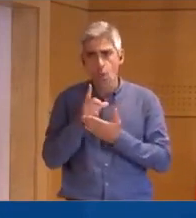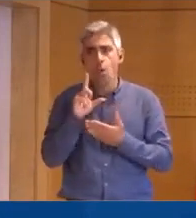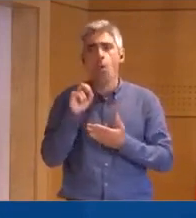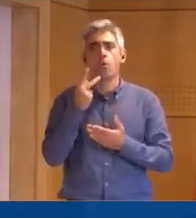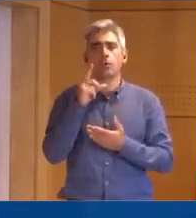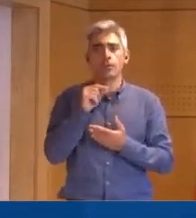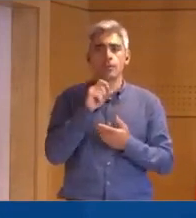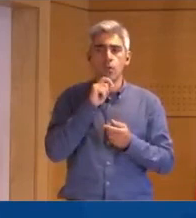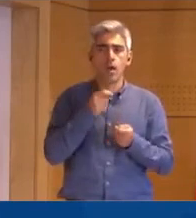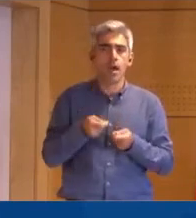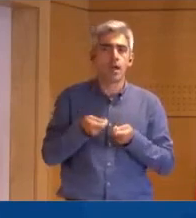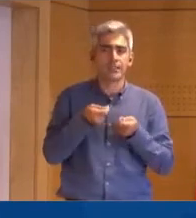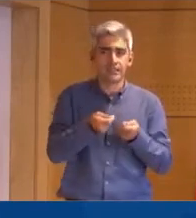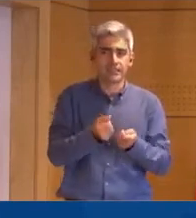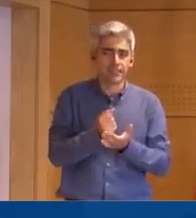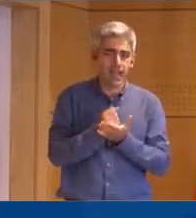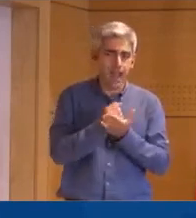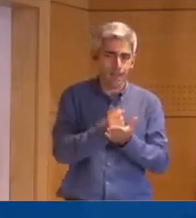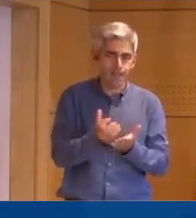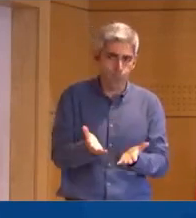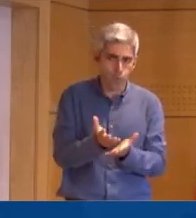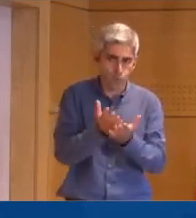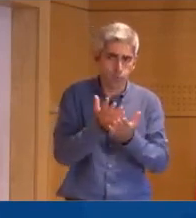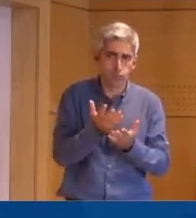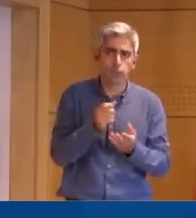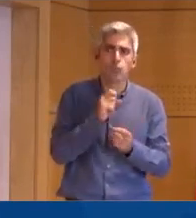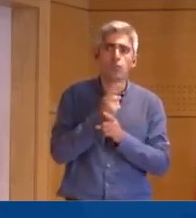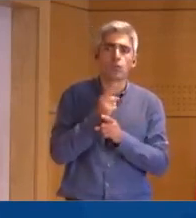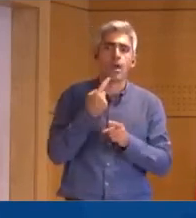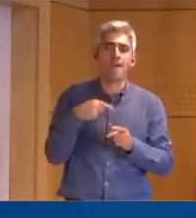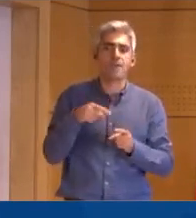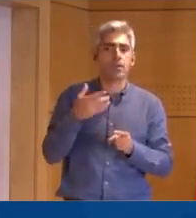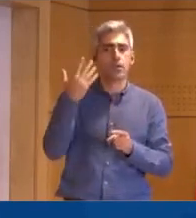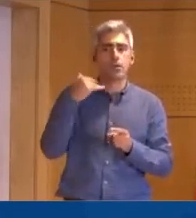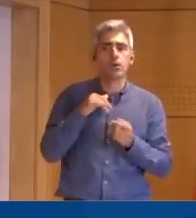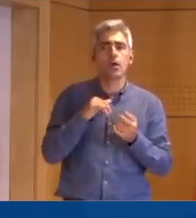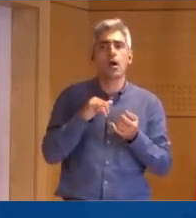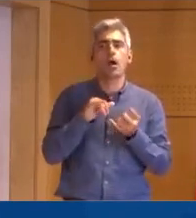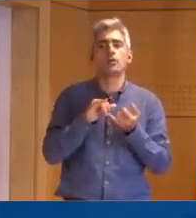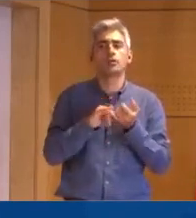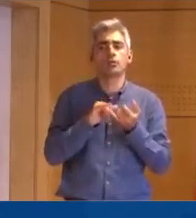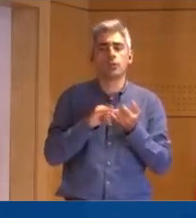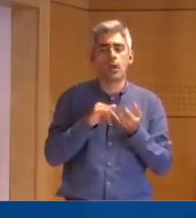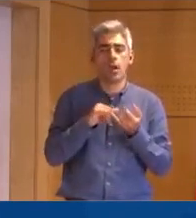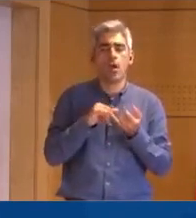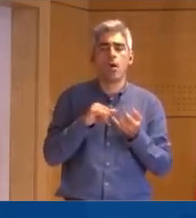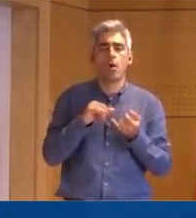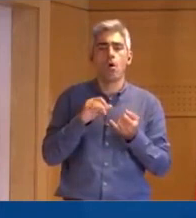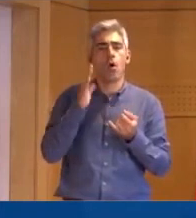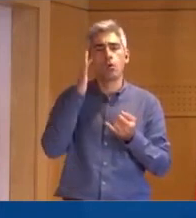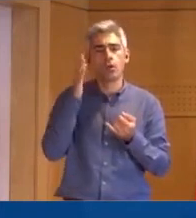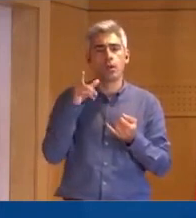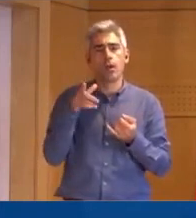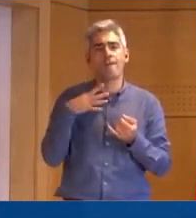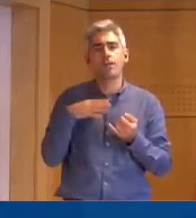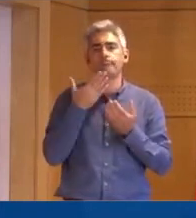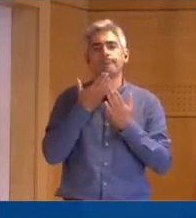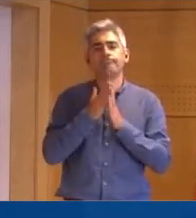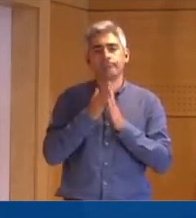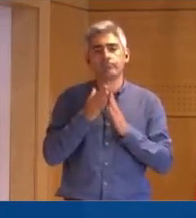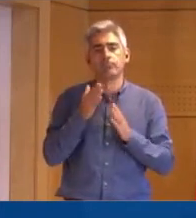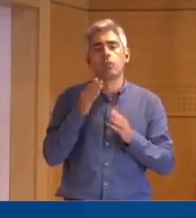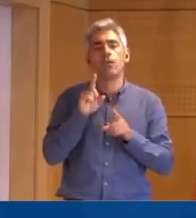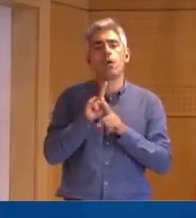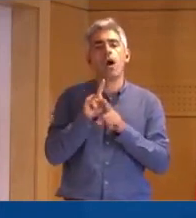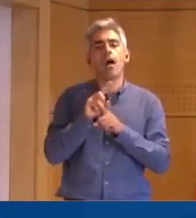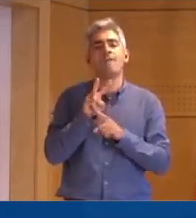poderá haver incentivos? Estou a dizer isto porque havia um apelo da Associação de Hotelaria para que houvesse uma via verde e com